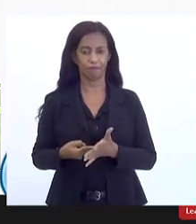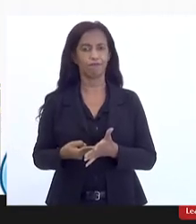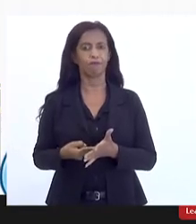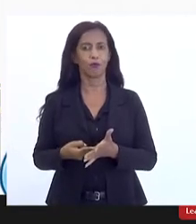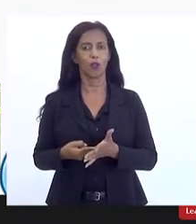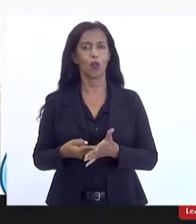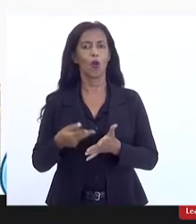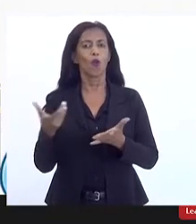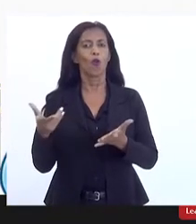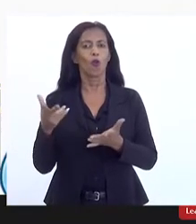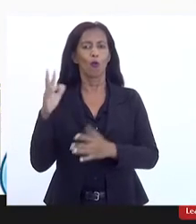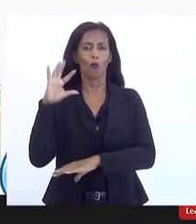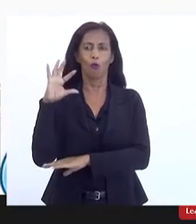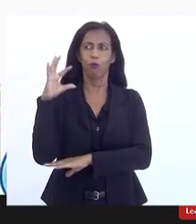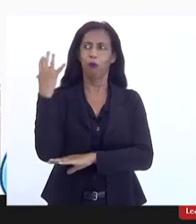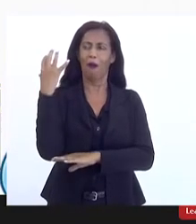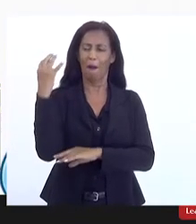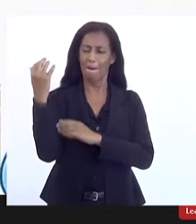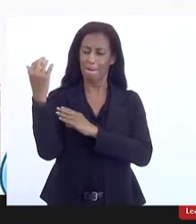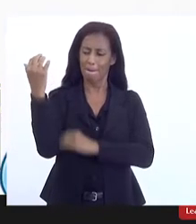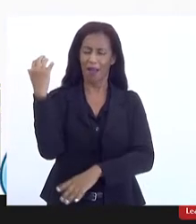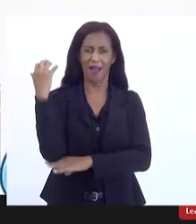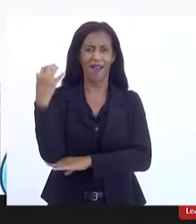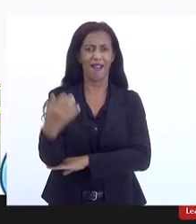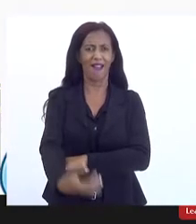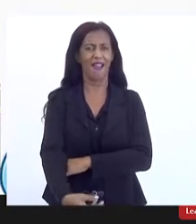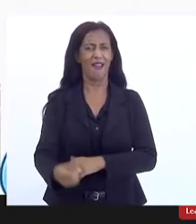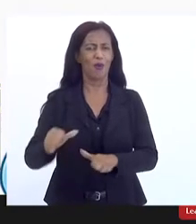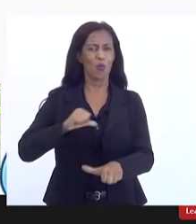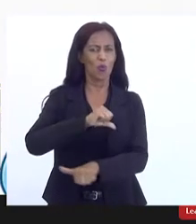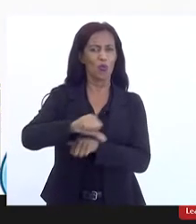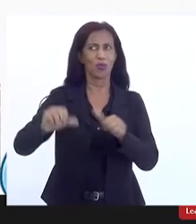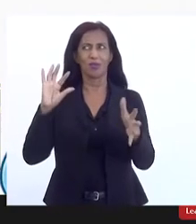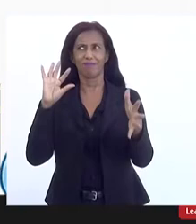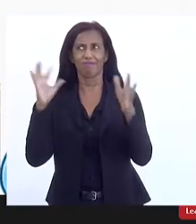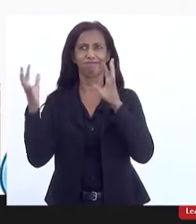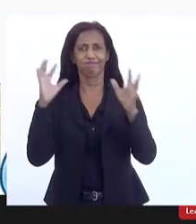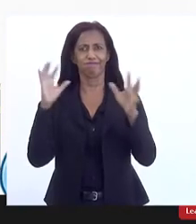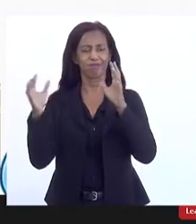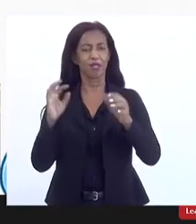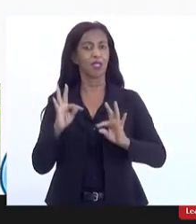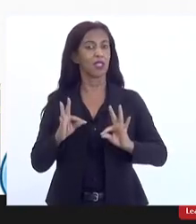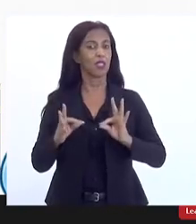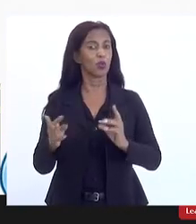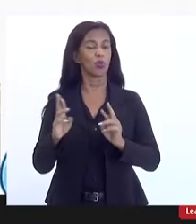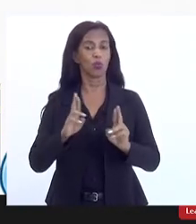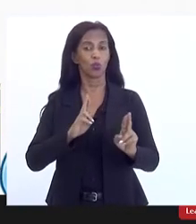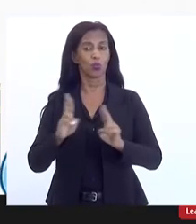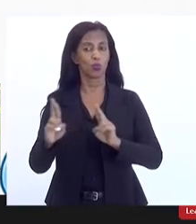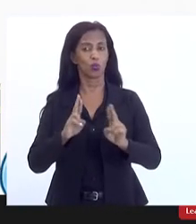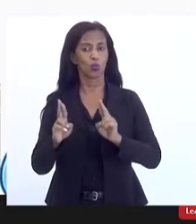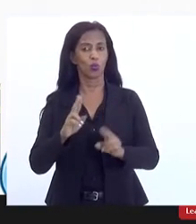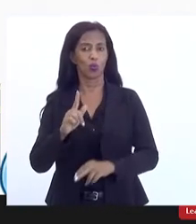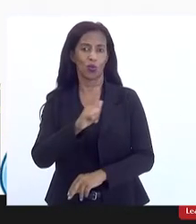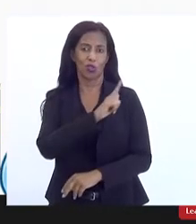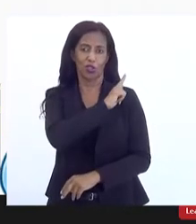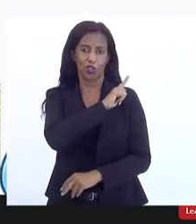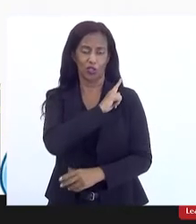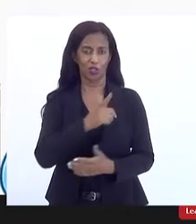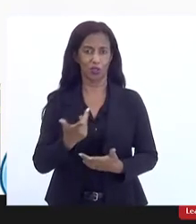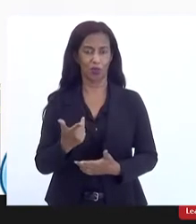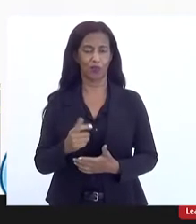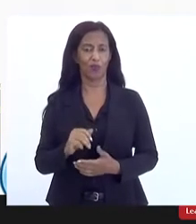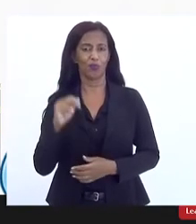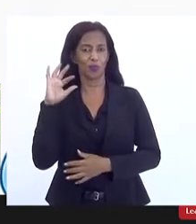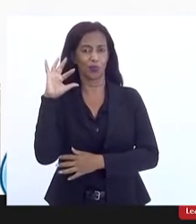degradação do solo com a erosão com a falta de floresta com as mudanças do clima e tudo isso se relaciona com a gestão do meio ambiente